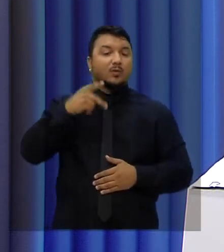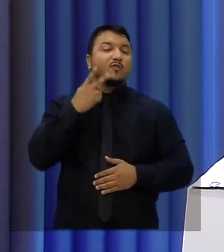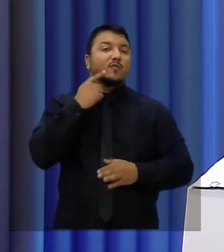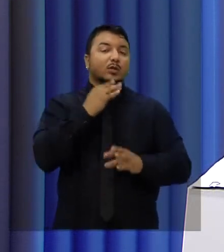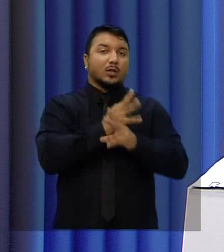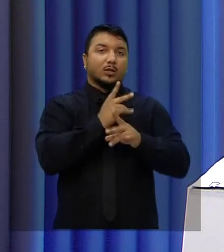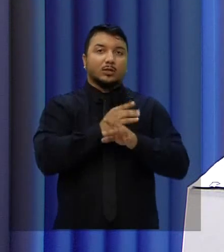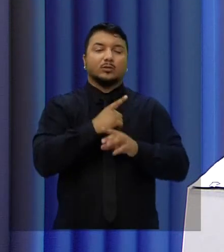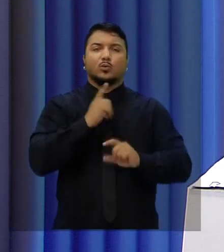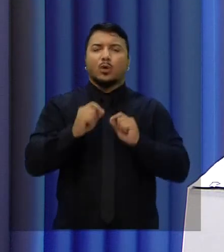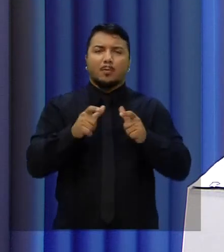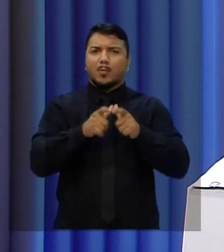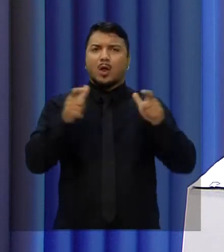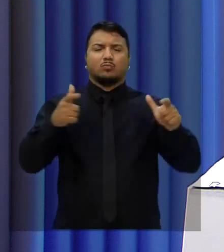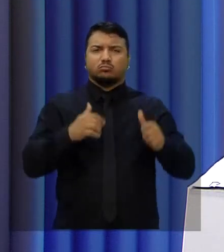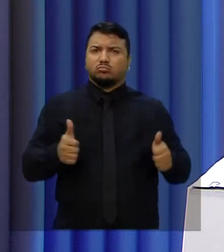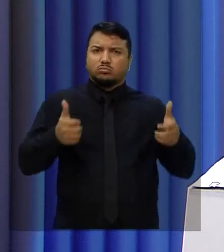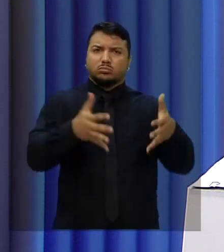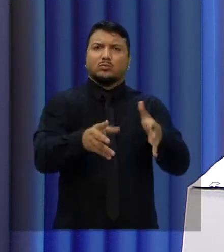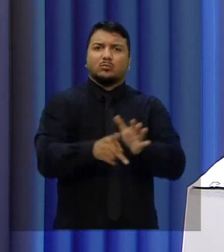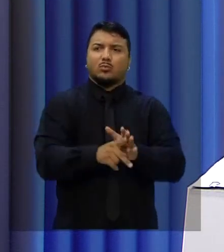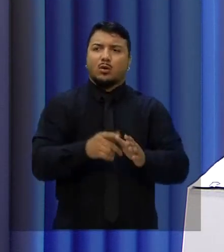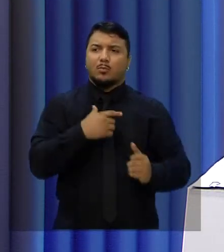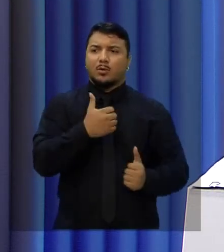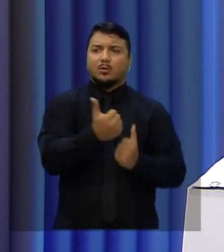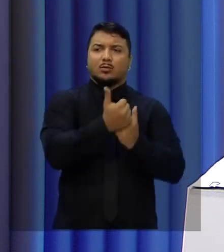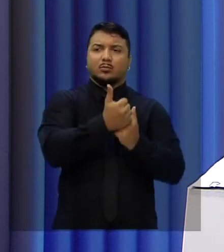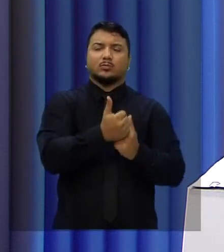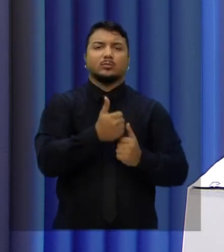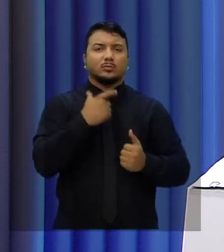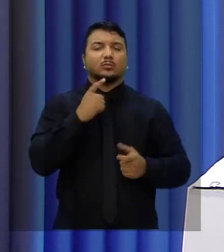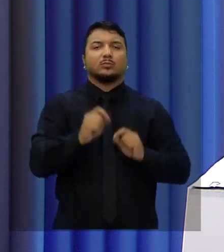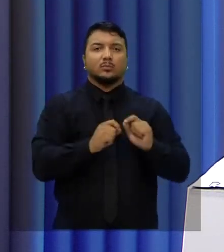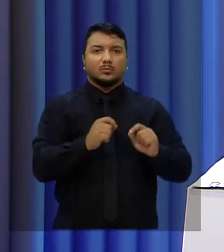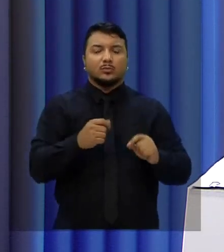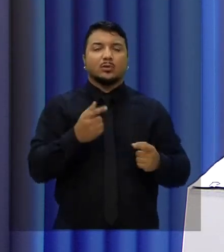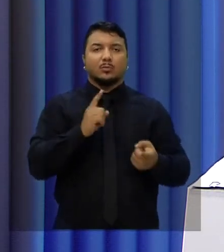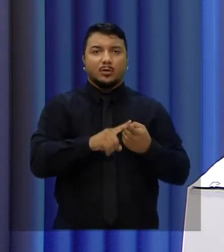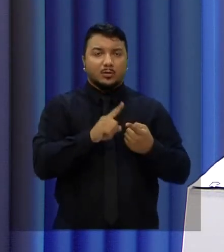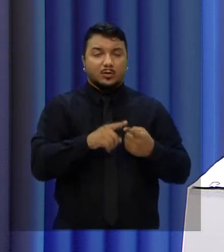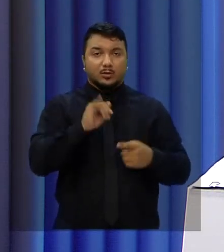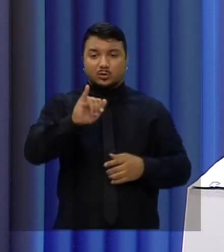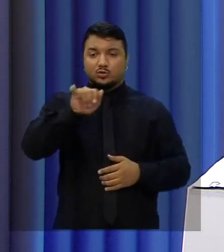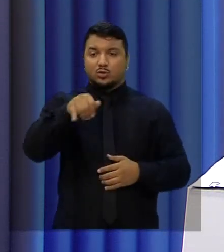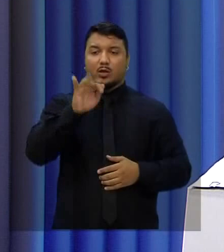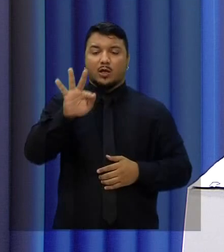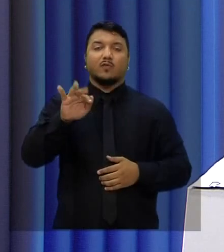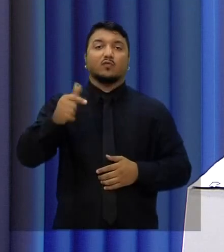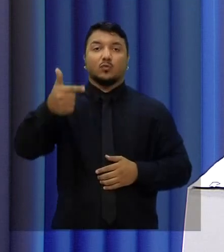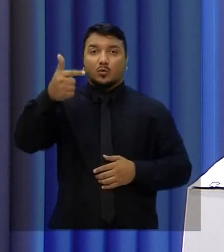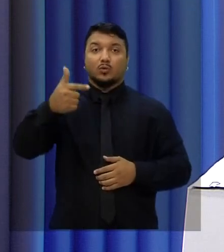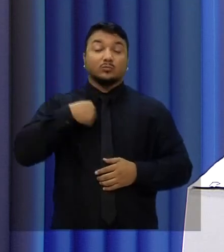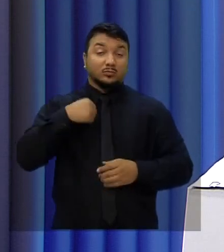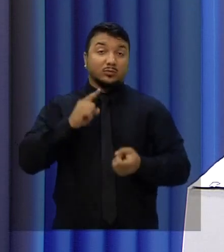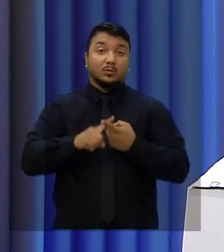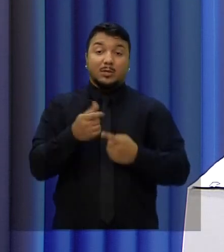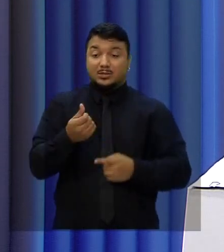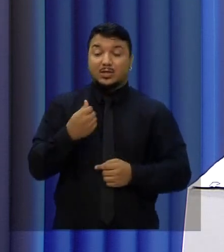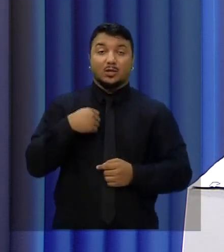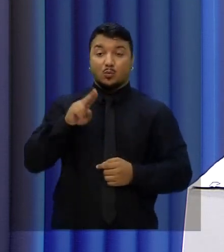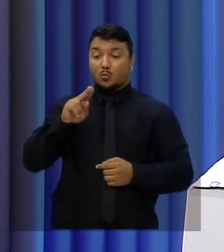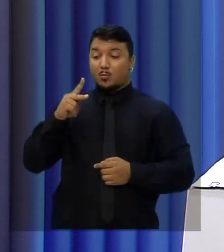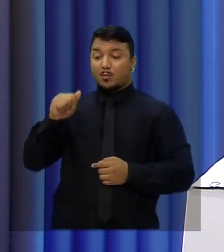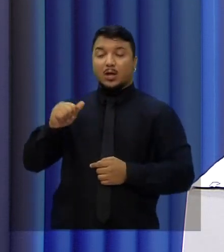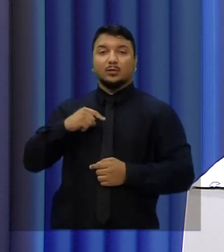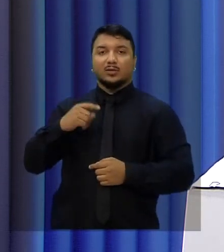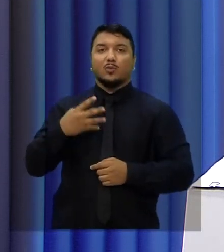investimento de expansão da assistência na saúde aqui da cidade. Eu pude fazer o IJF2, entreguei seis UPAs, quatro